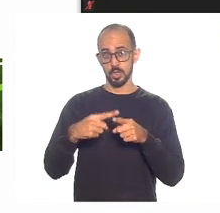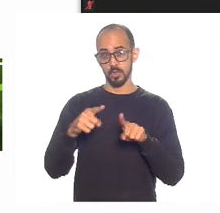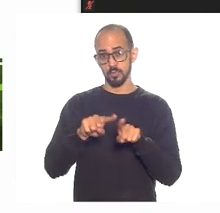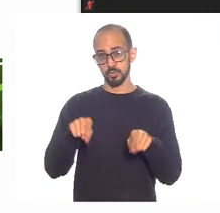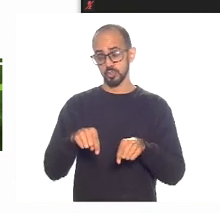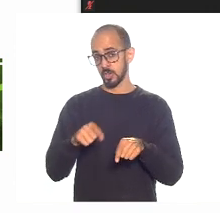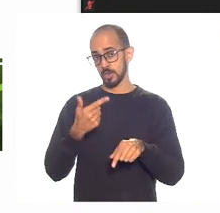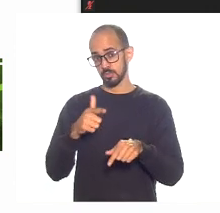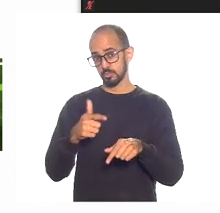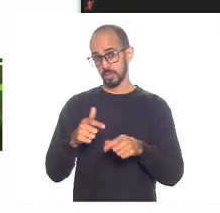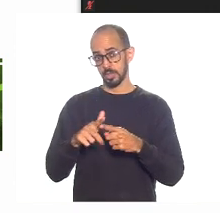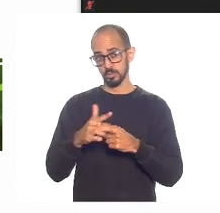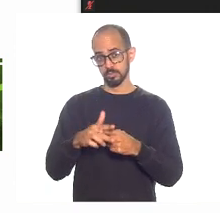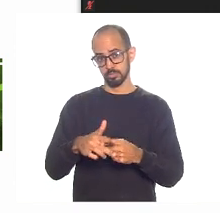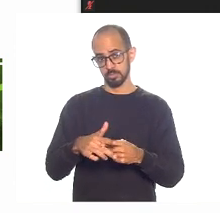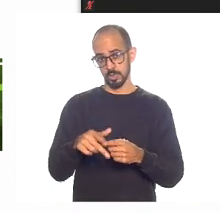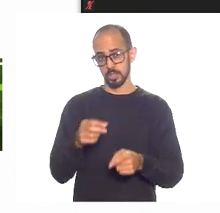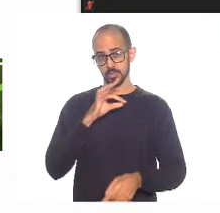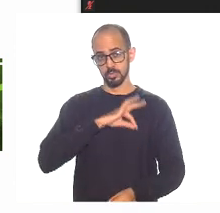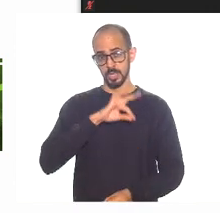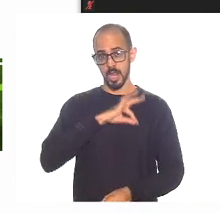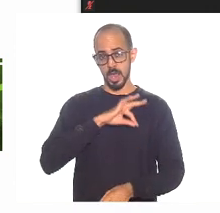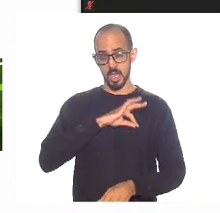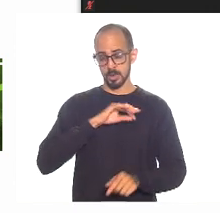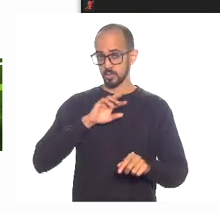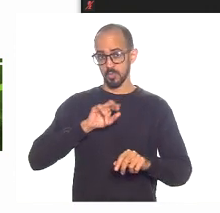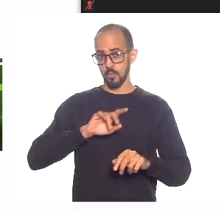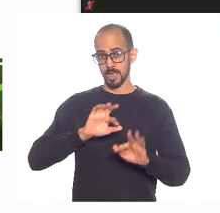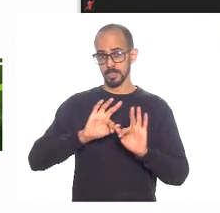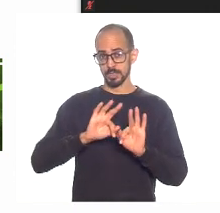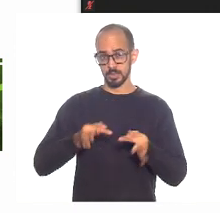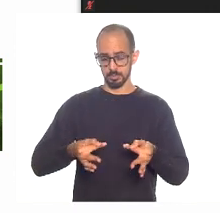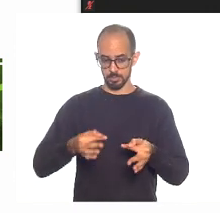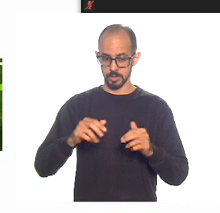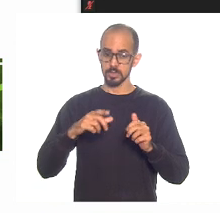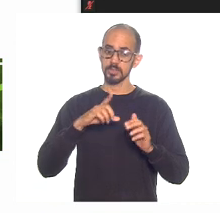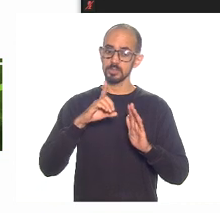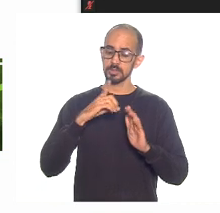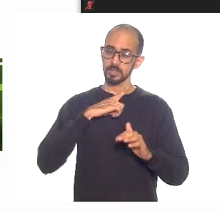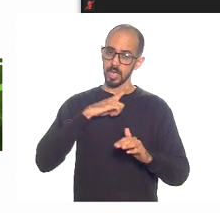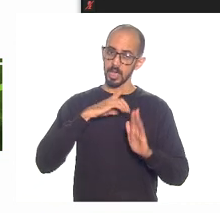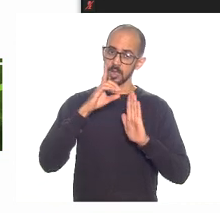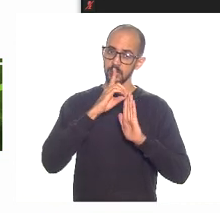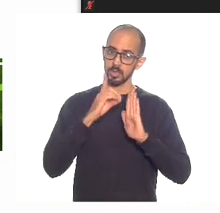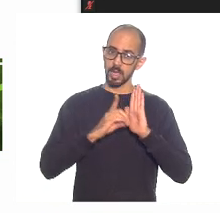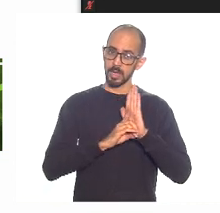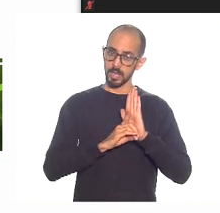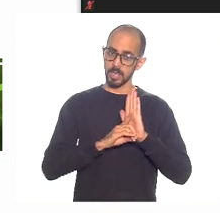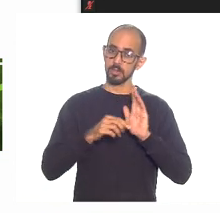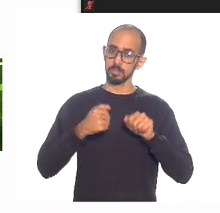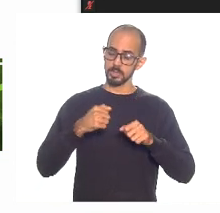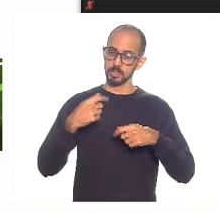questão simples e tem que estar lá na lei, no decreto, tem que ser discutido. Pode ir.